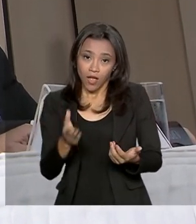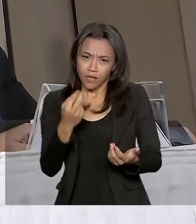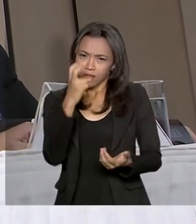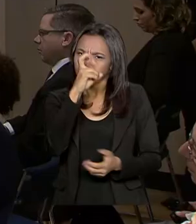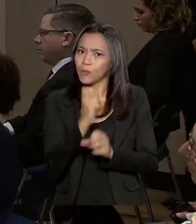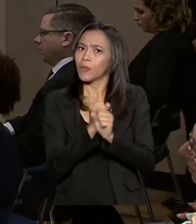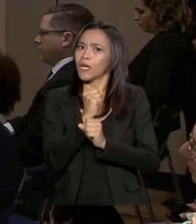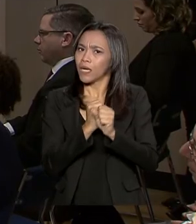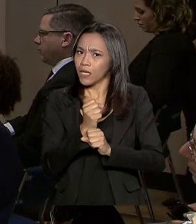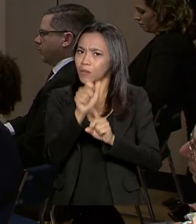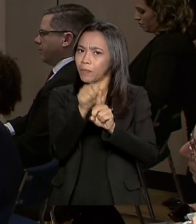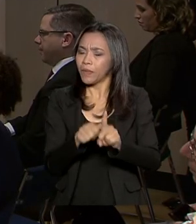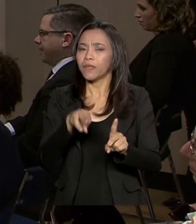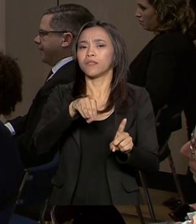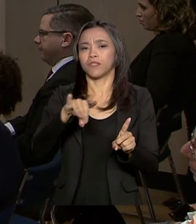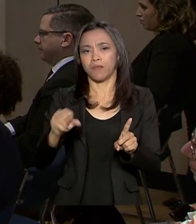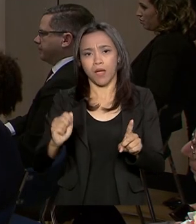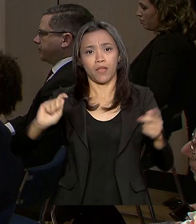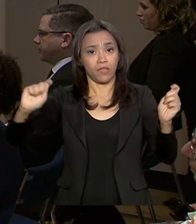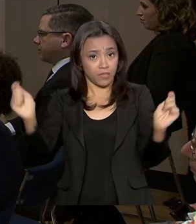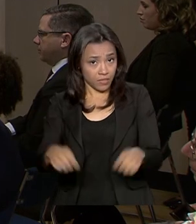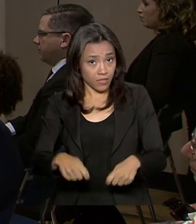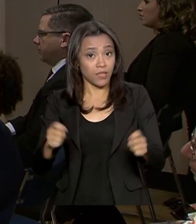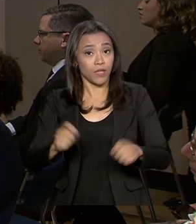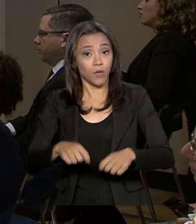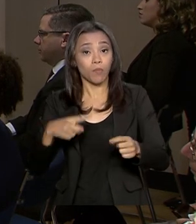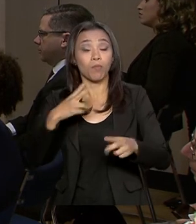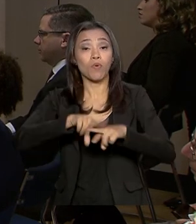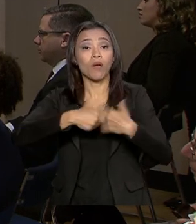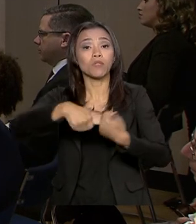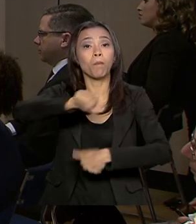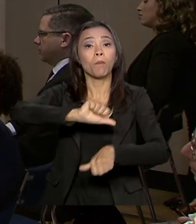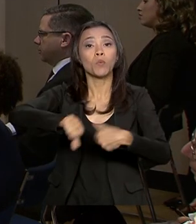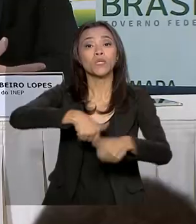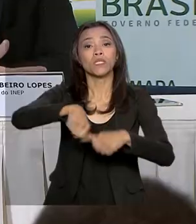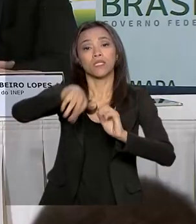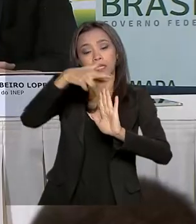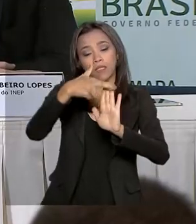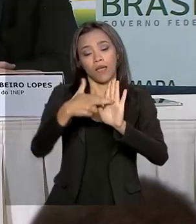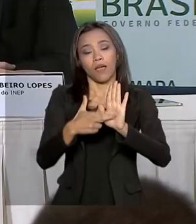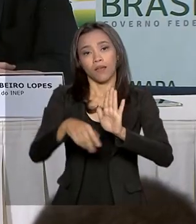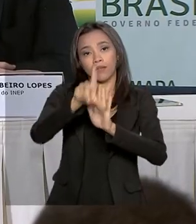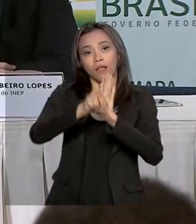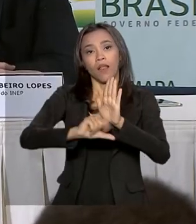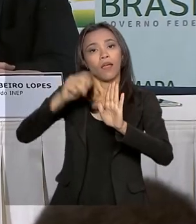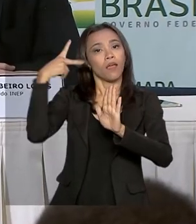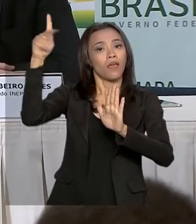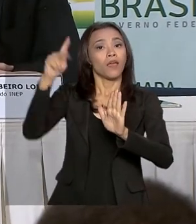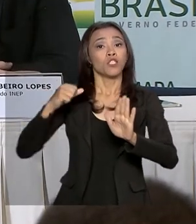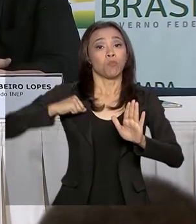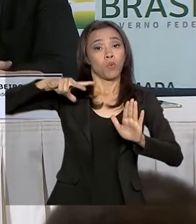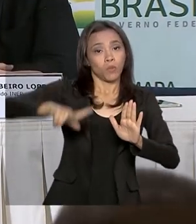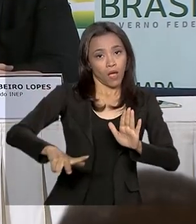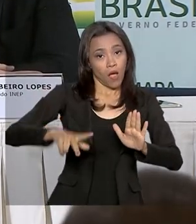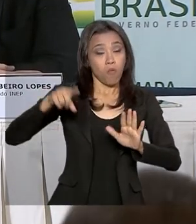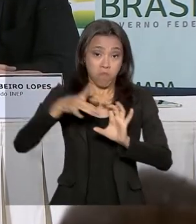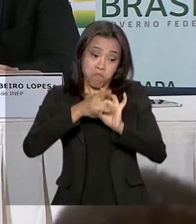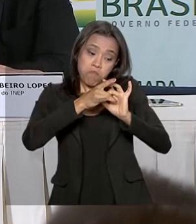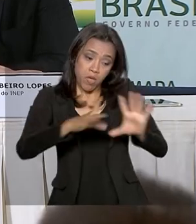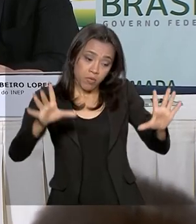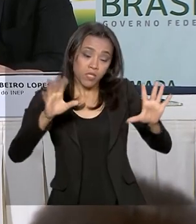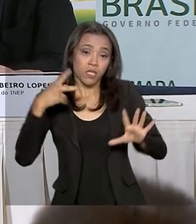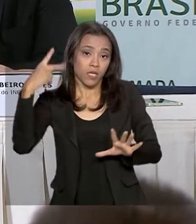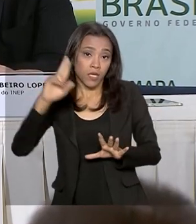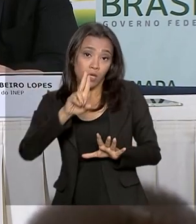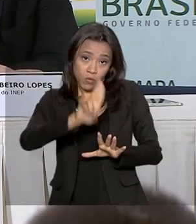em maio. E foi possível após a alteração na legislação portuguesa, que permitiu que as universidades criassem